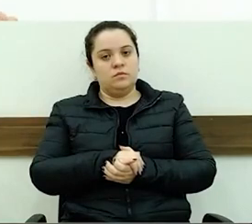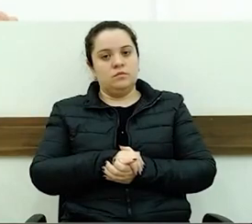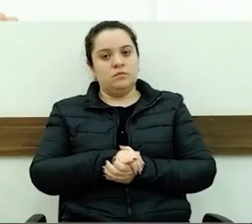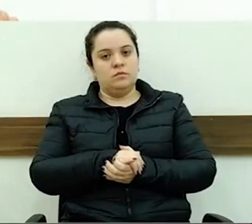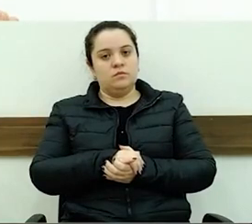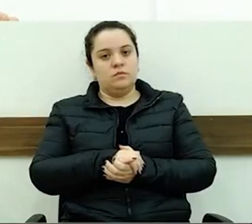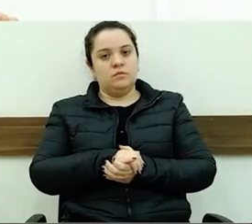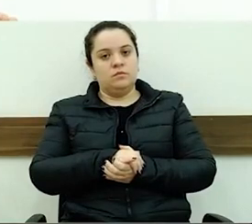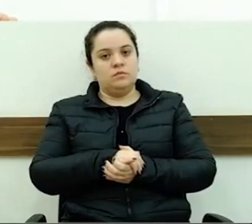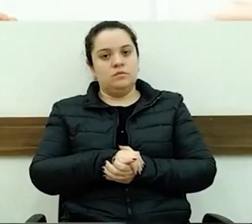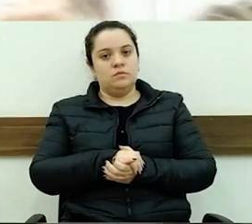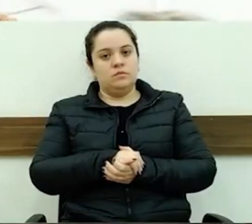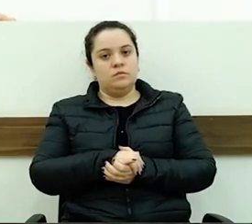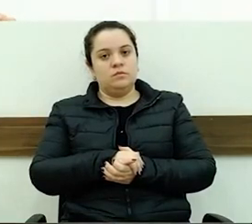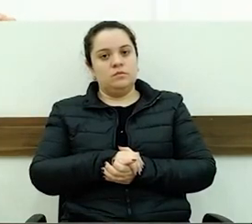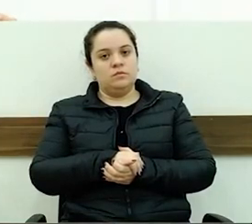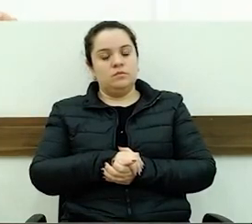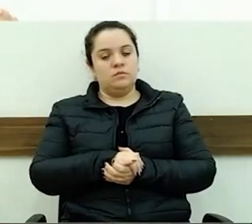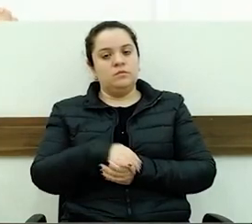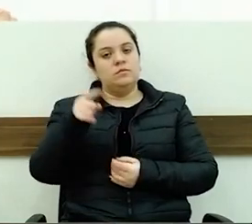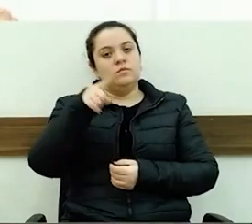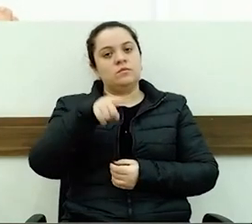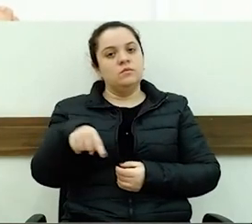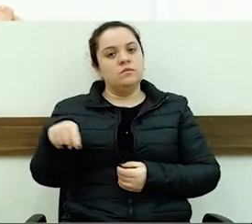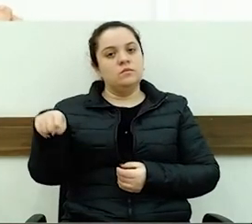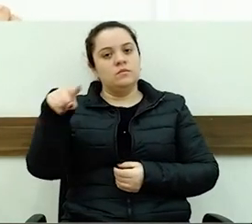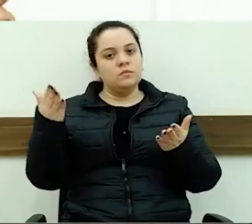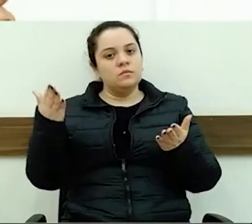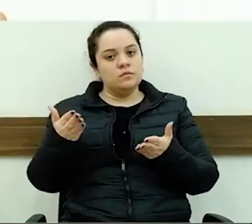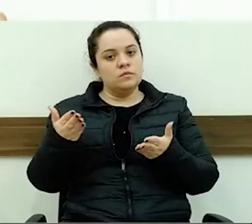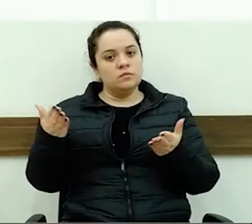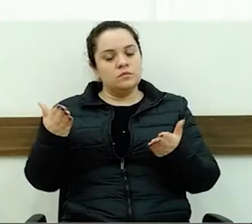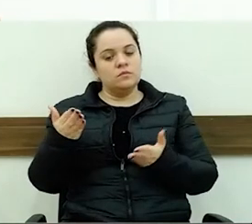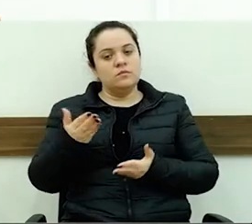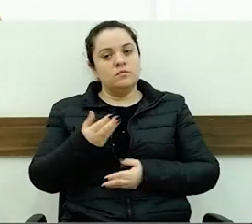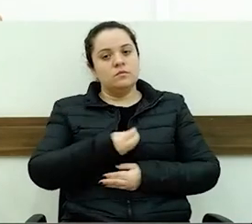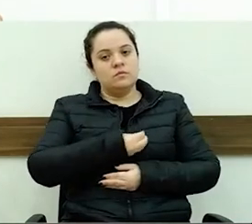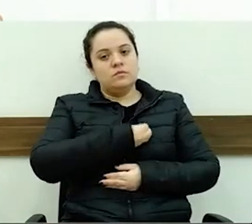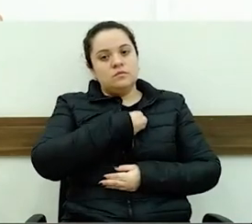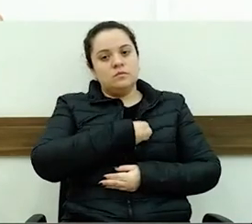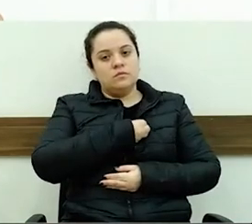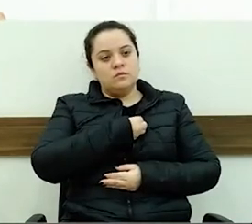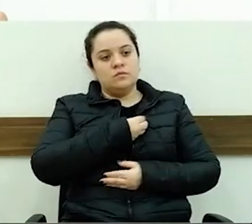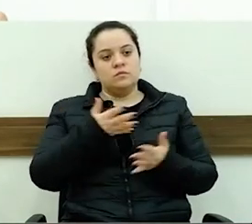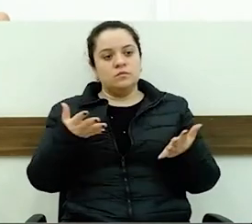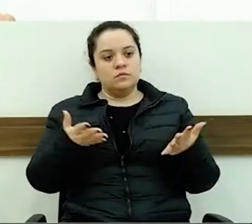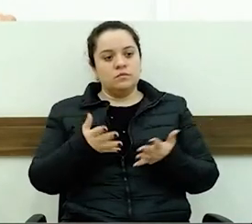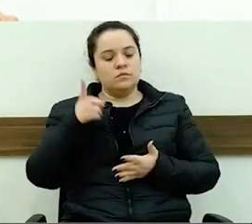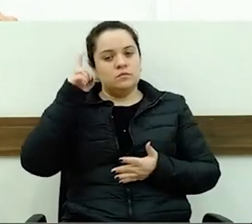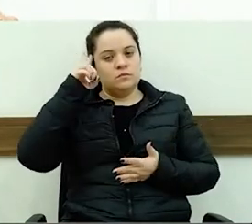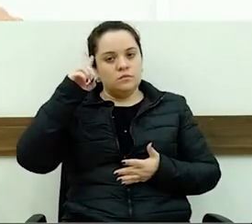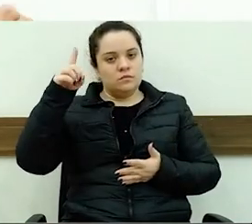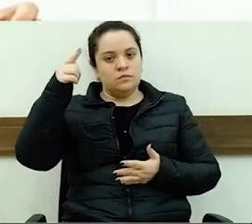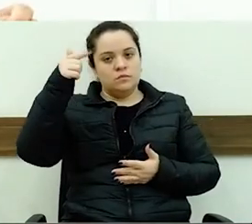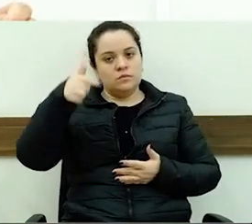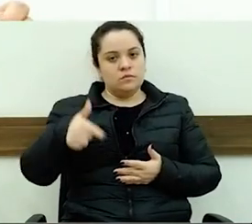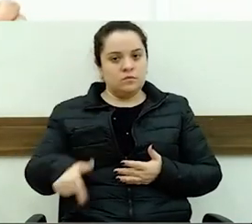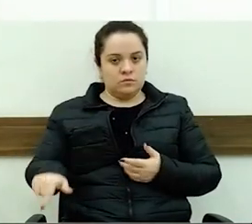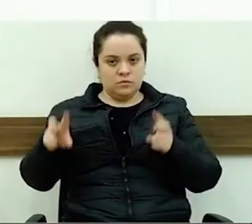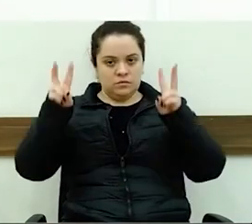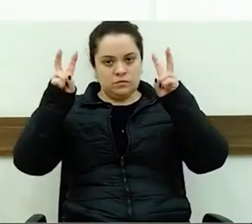Estamos aqui hoje, basicamente, nesta data, tratando novamente da questão da saúde.